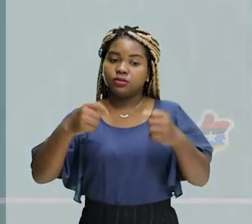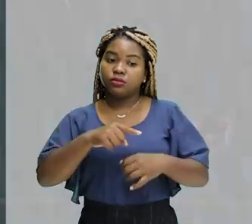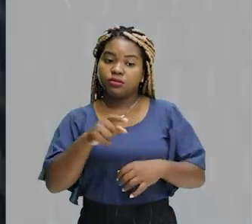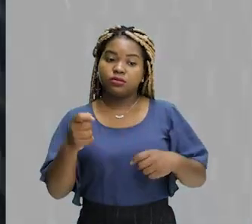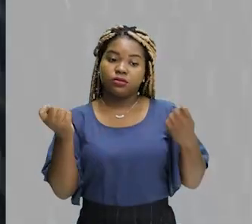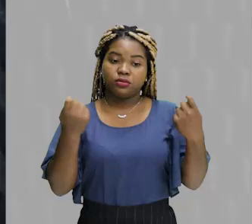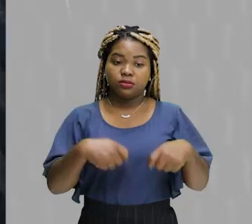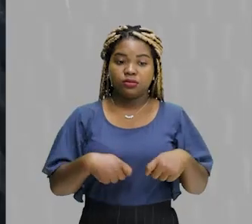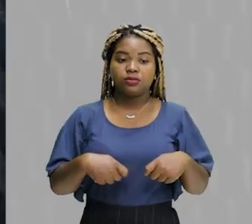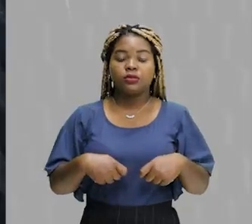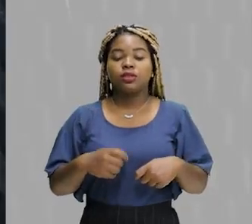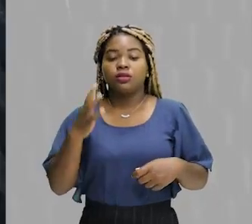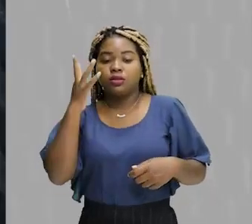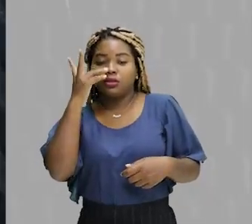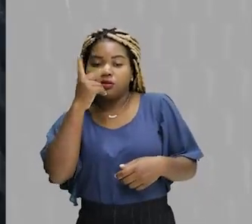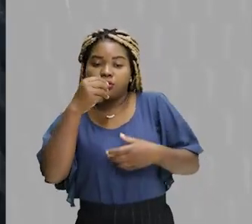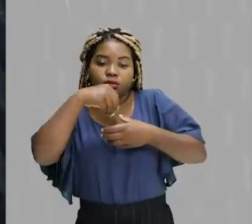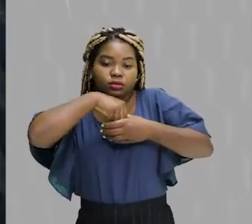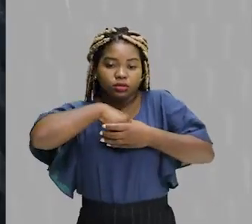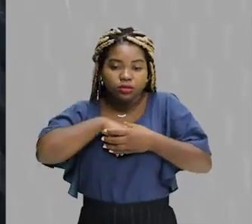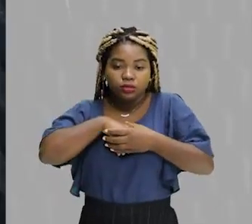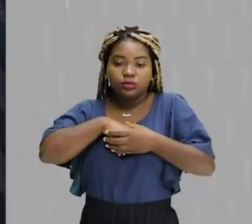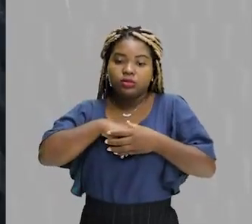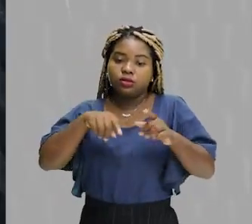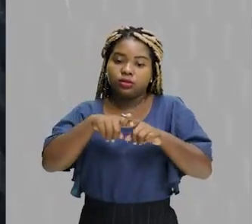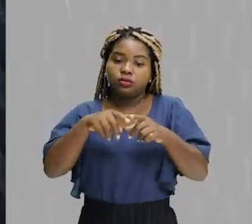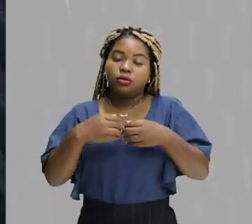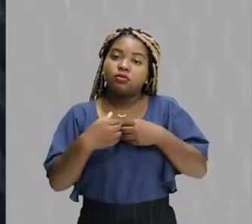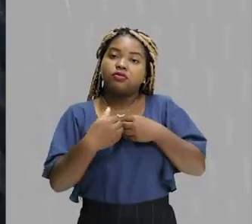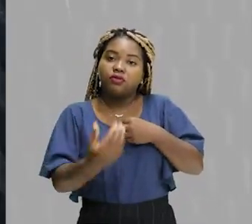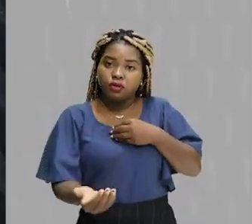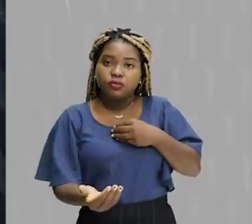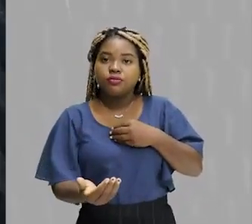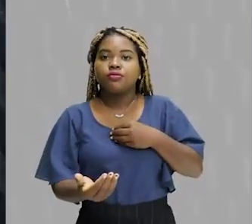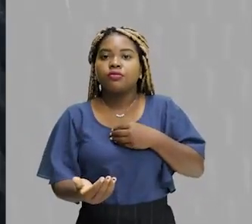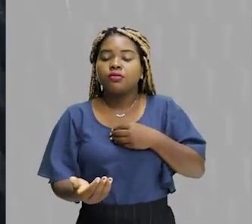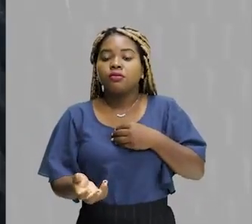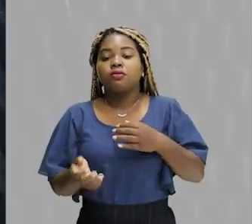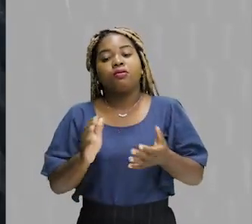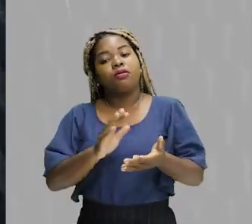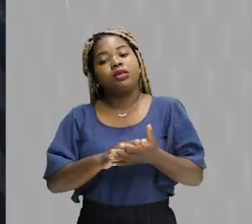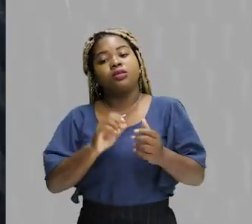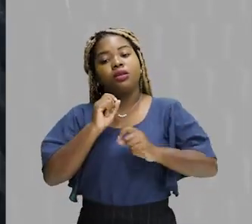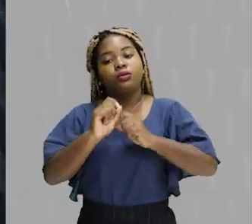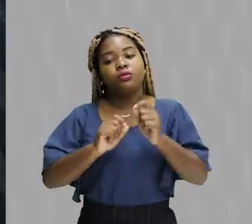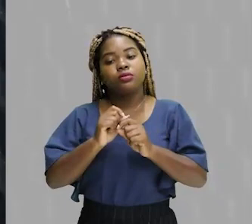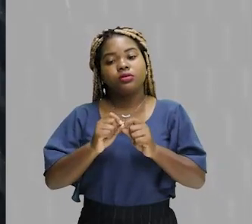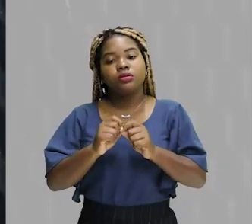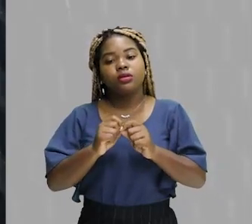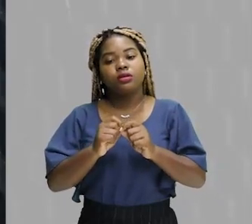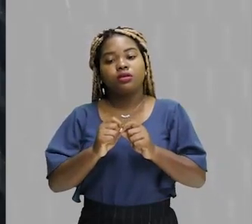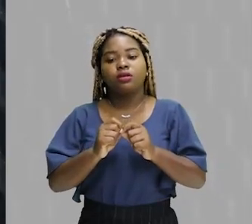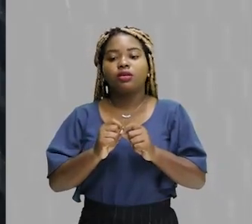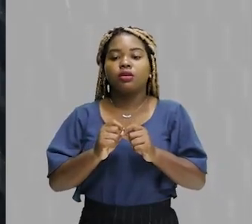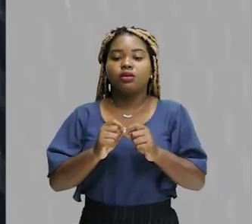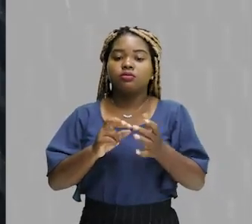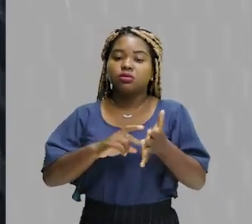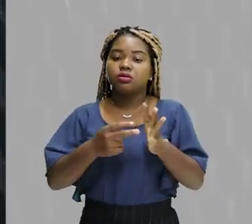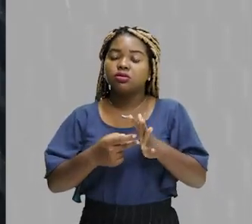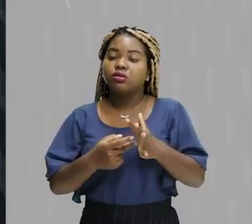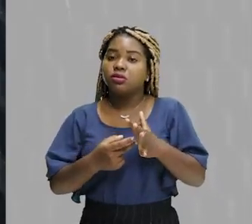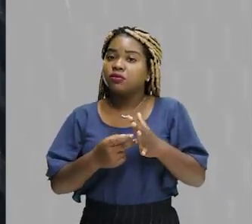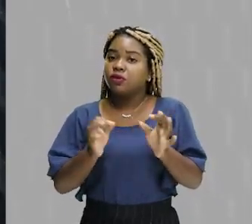condição da beleza interior e da beleza exterior. Mas essa é uma interpretação feita. necessariamente não é por isso